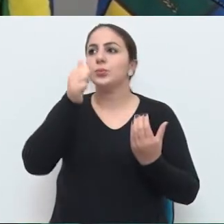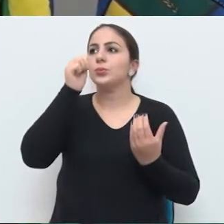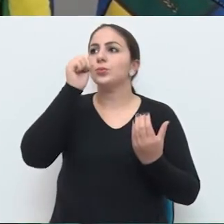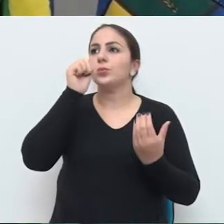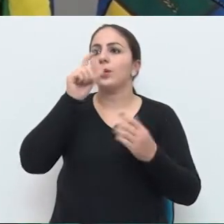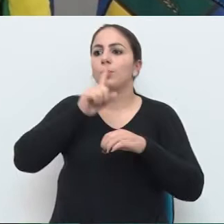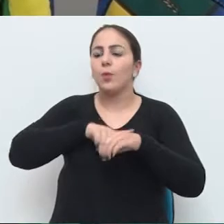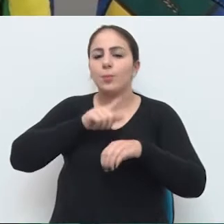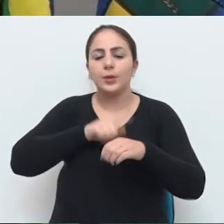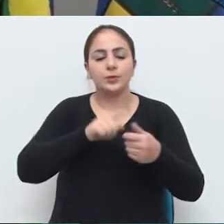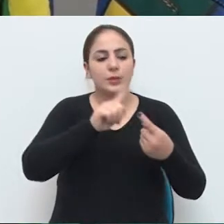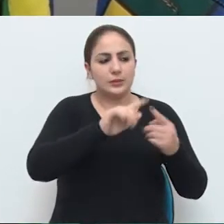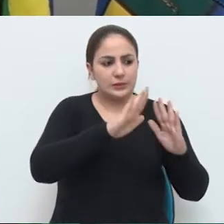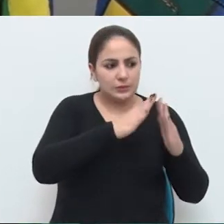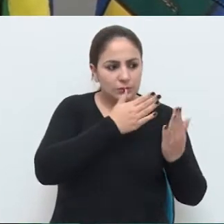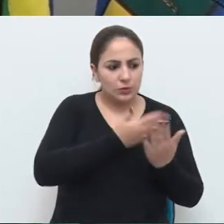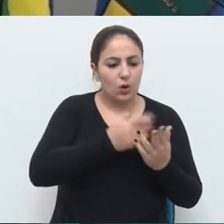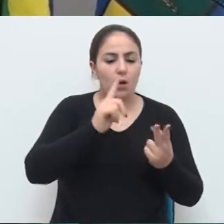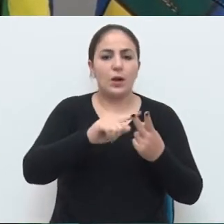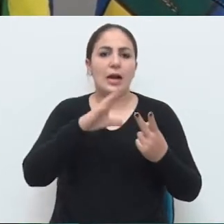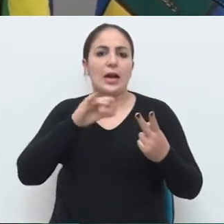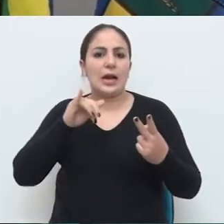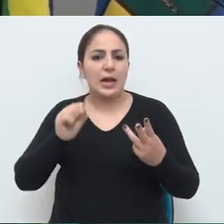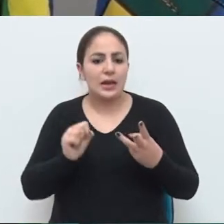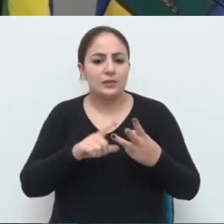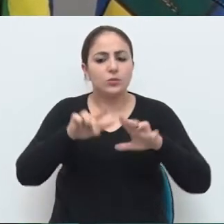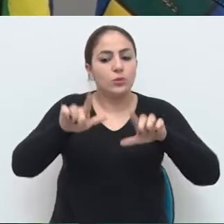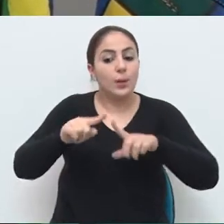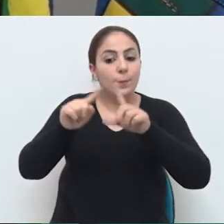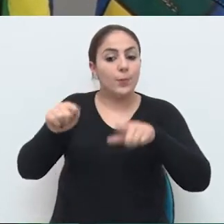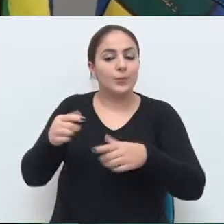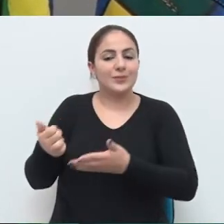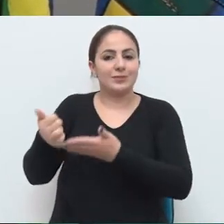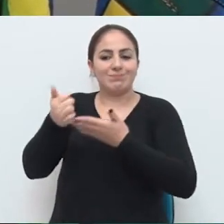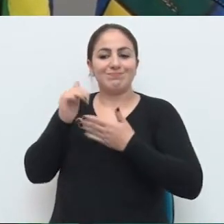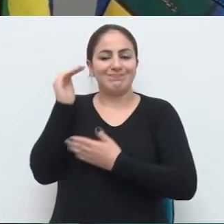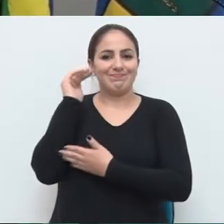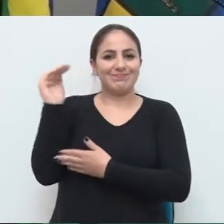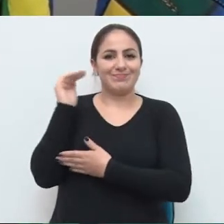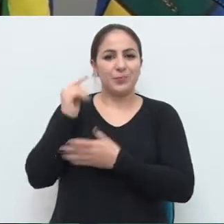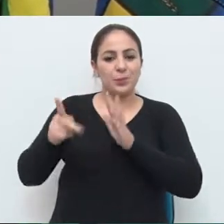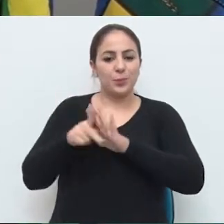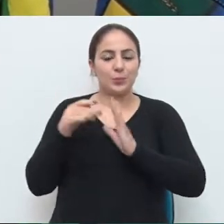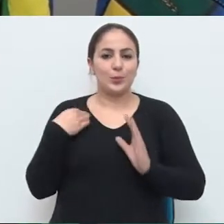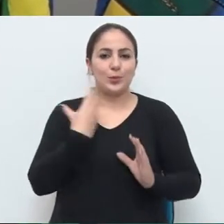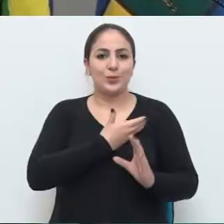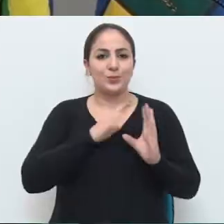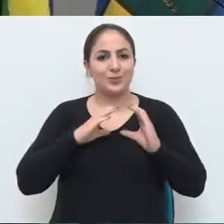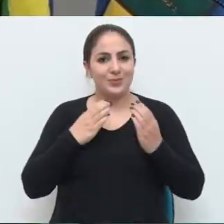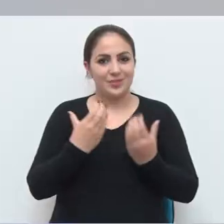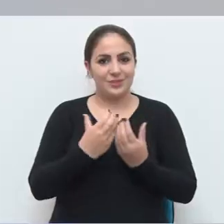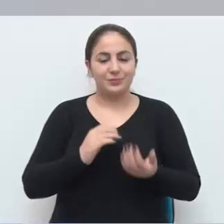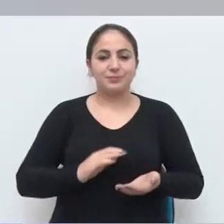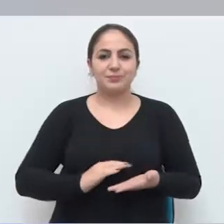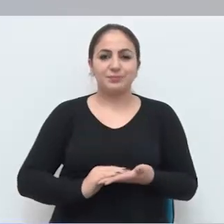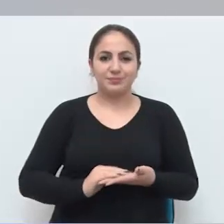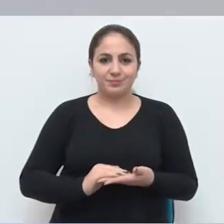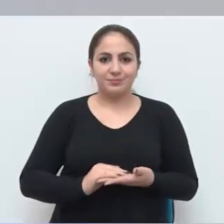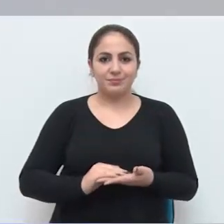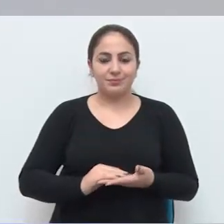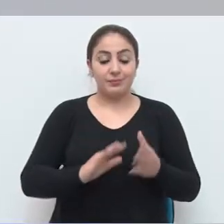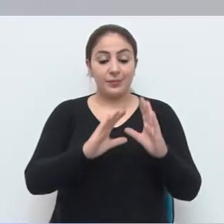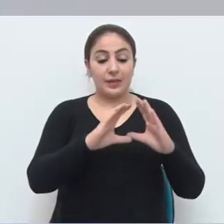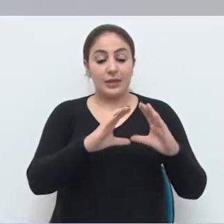usufrui das escolas, do CAIS, prédios públicos. Então a ideia nossa é trazer essa tranquilidade para a nossa comunidade. Câmara